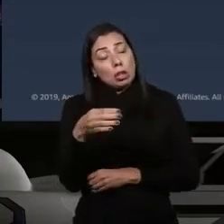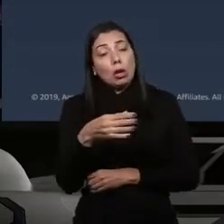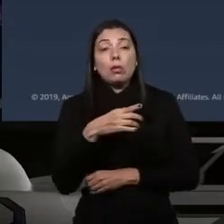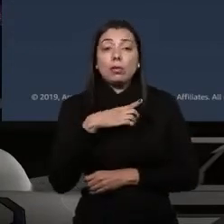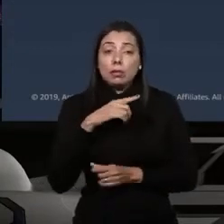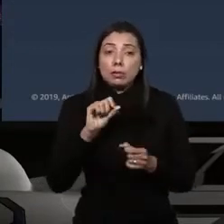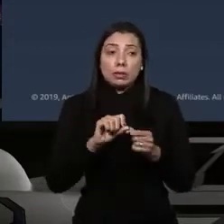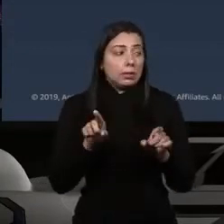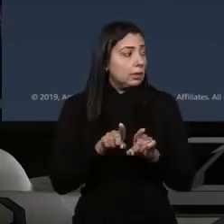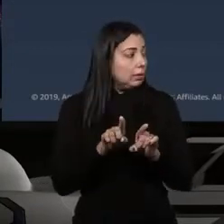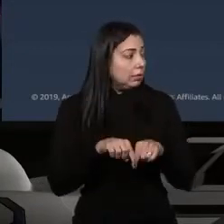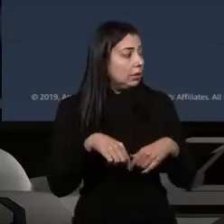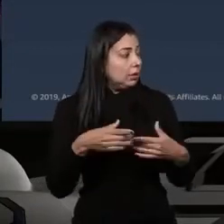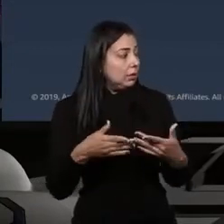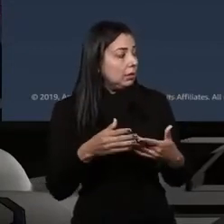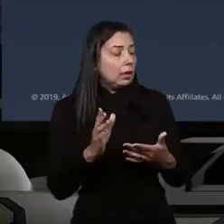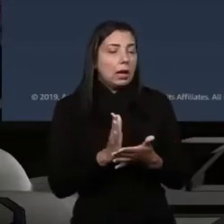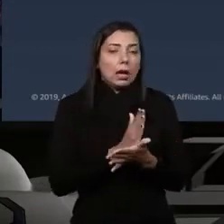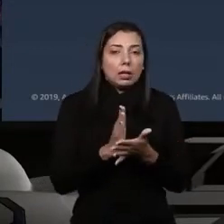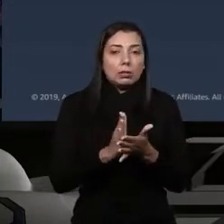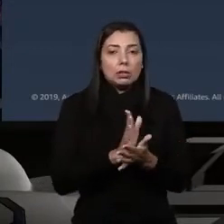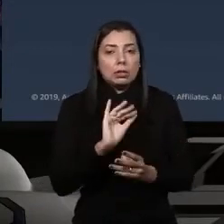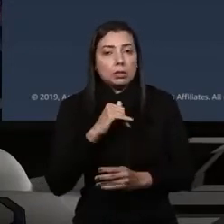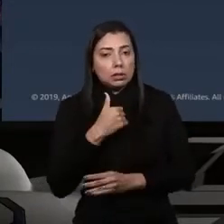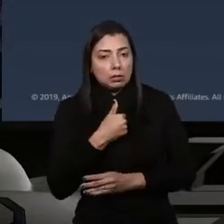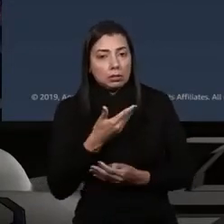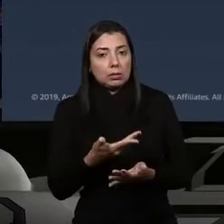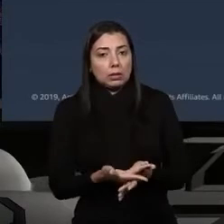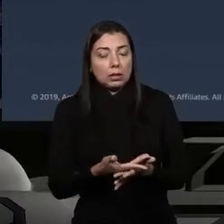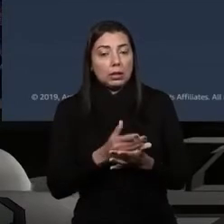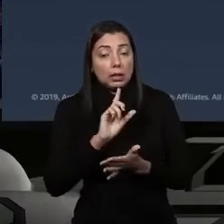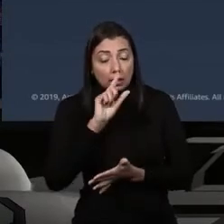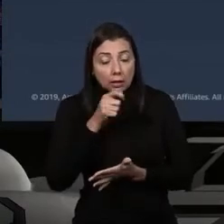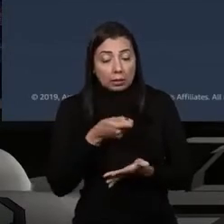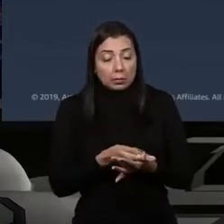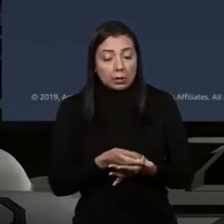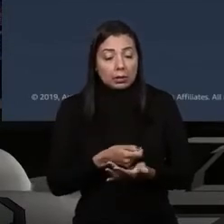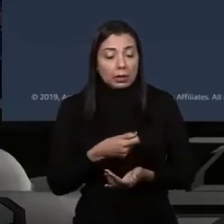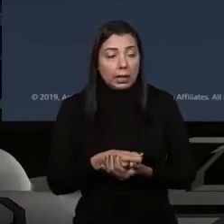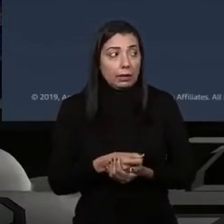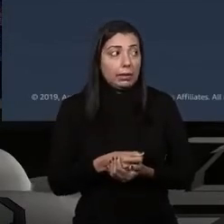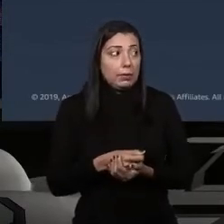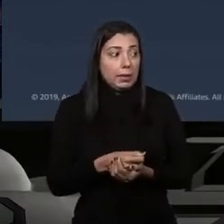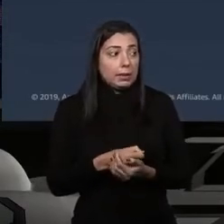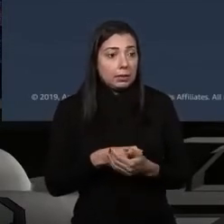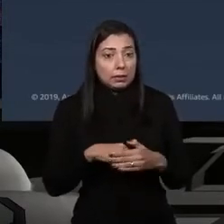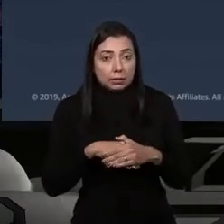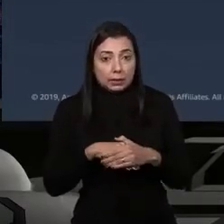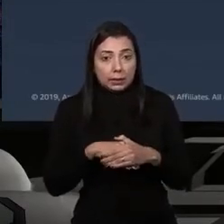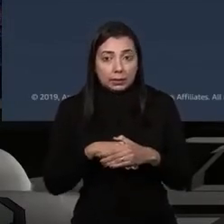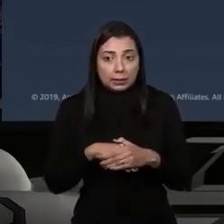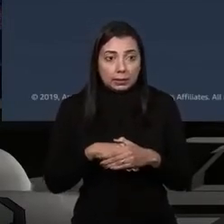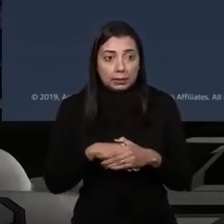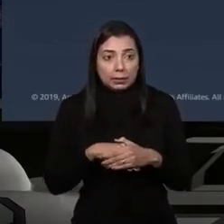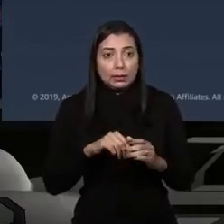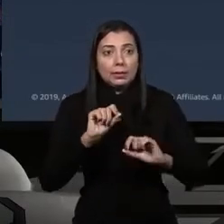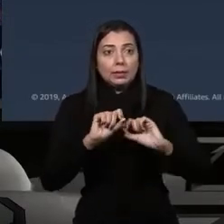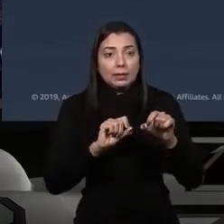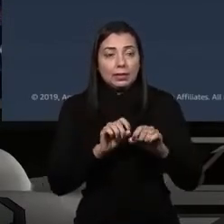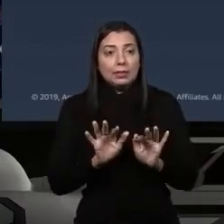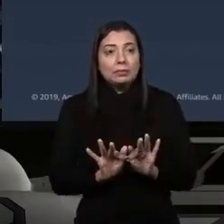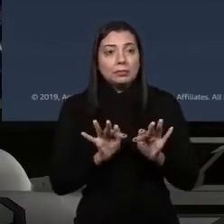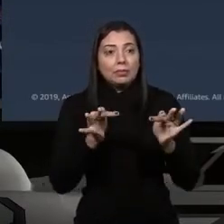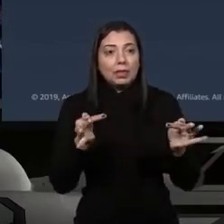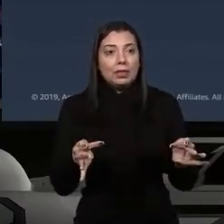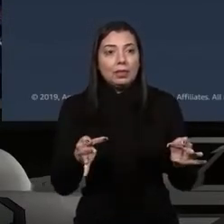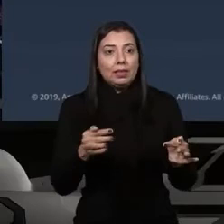fazer. Sendo que às vezes, a demanda do nosso cliente, do cidadão, ela é muito simples e a